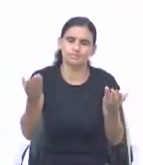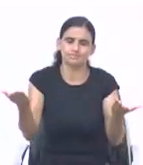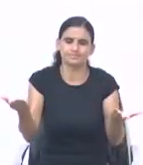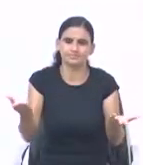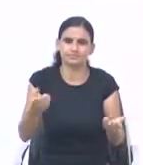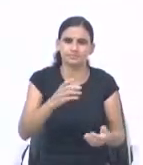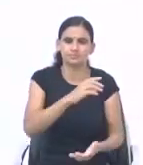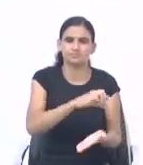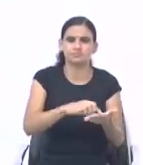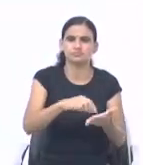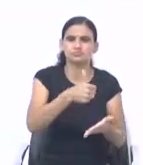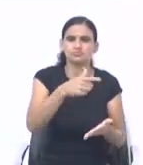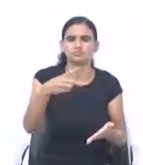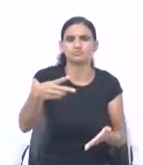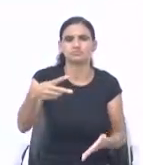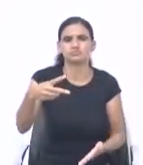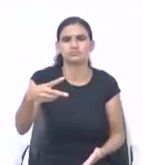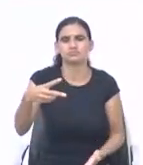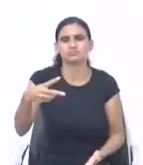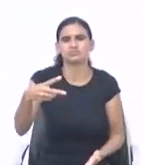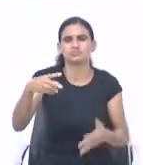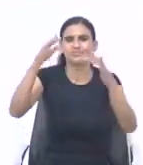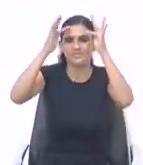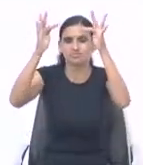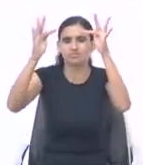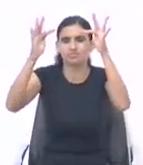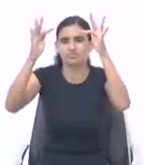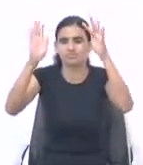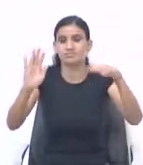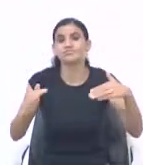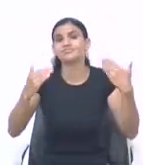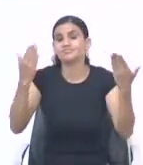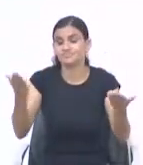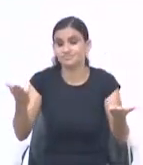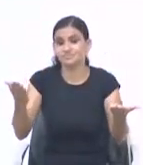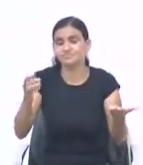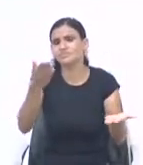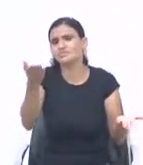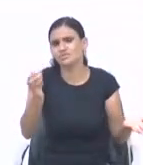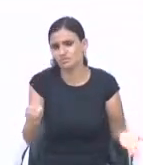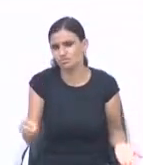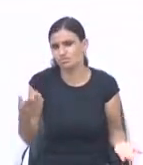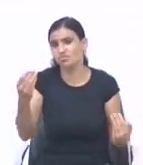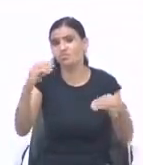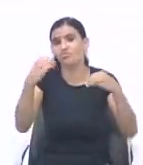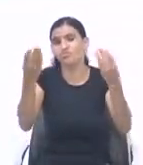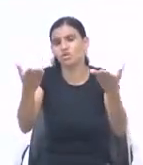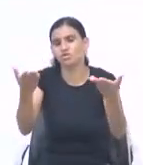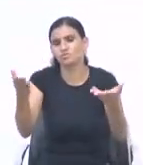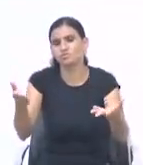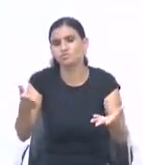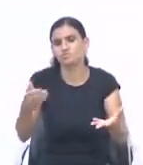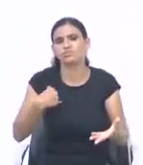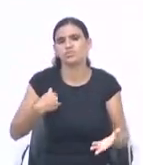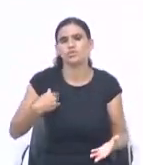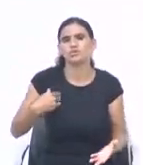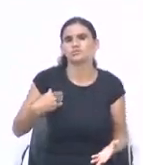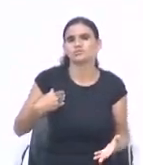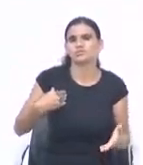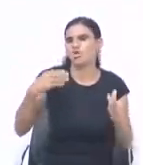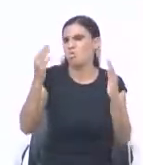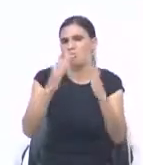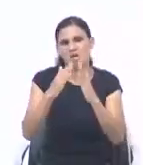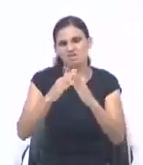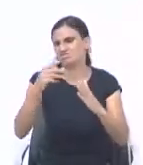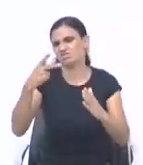12. E se eu. Se no alheio. Não fosse fiéis. Quem vos dará o que é vosso. Então se você mora em casa de aluguel. E você entrega